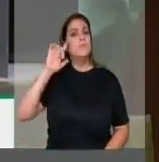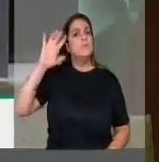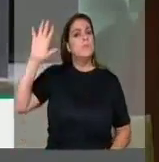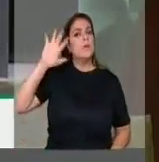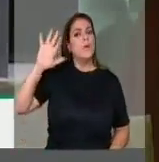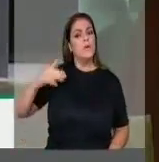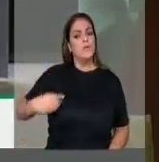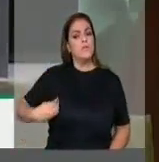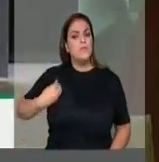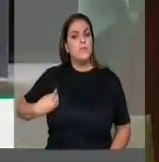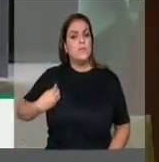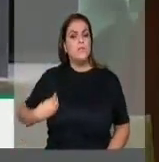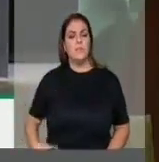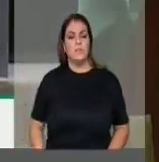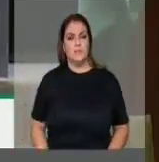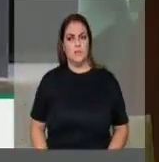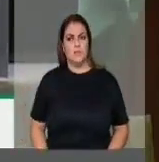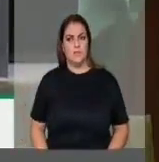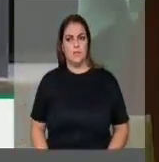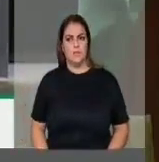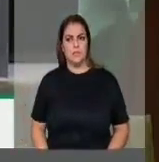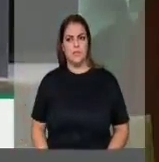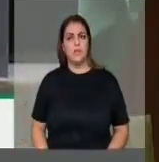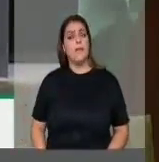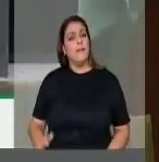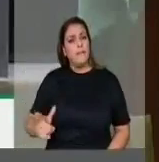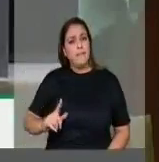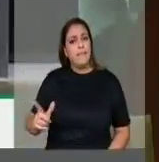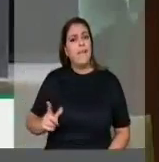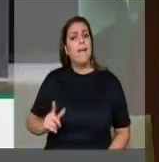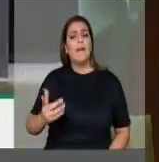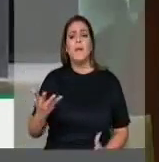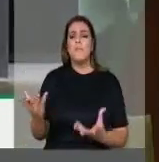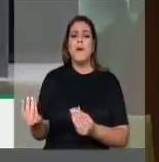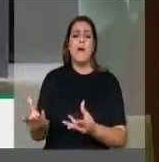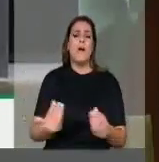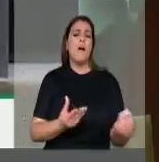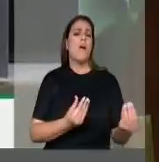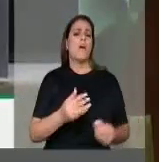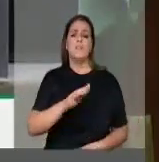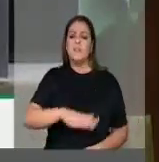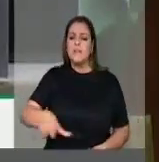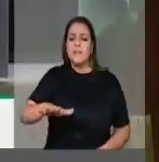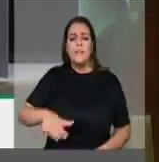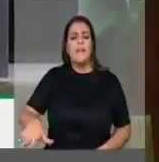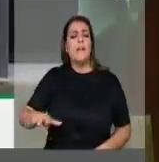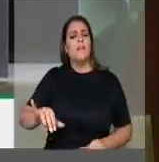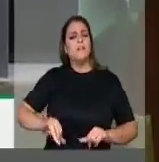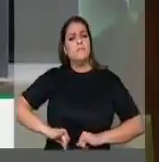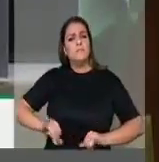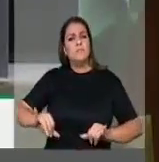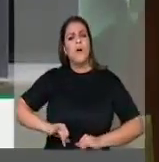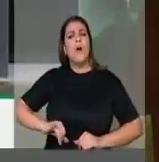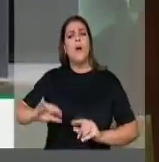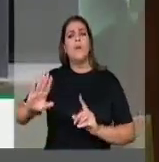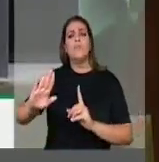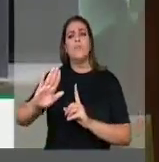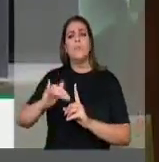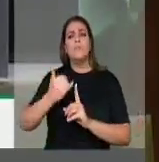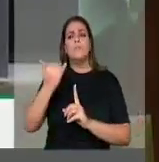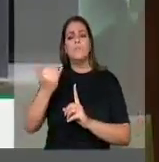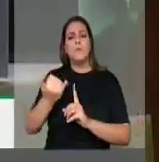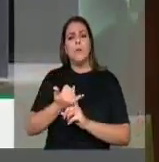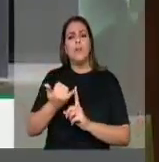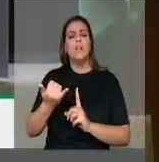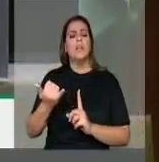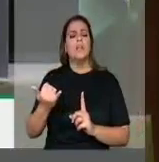de vida. Muitas crianças com complexo de inferioridade, quando sofrem o bullying, elas são presas fáceis